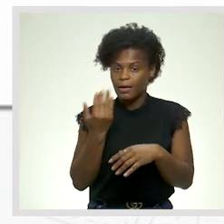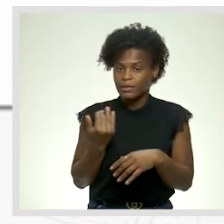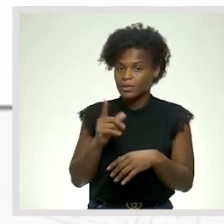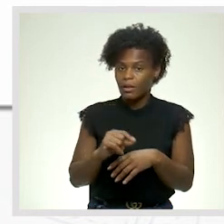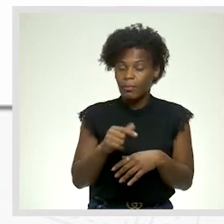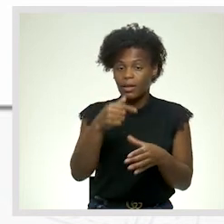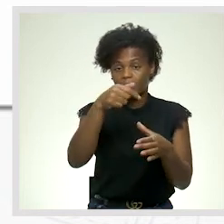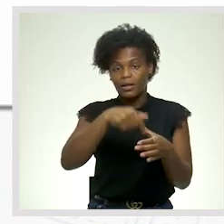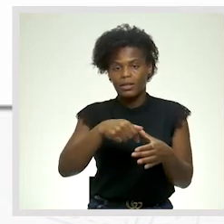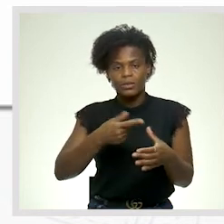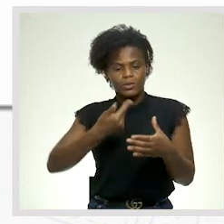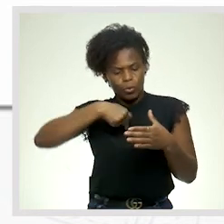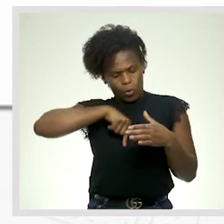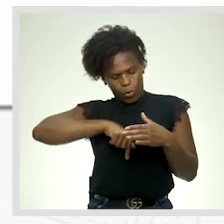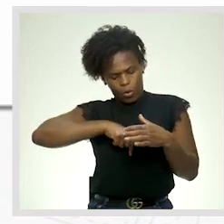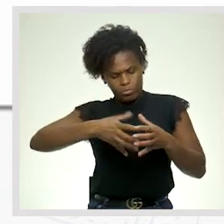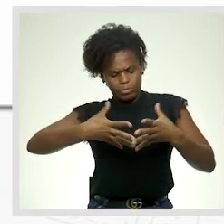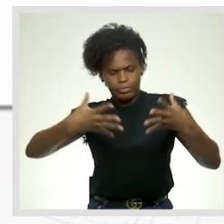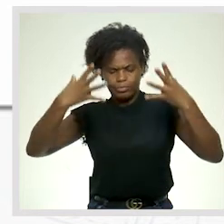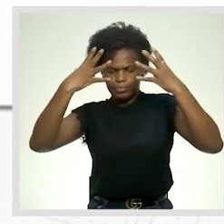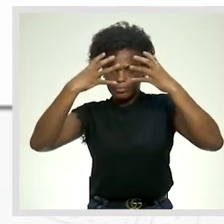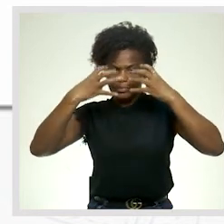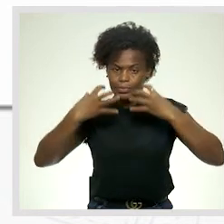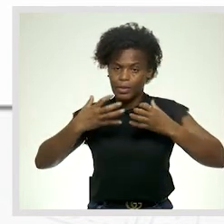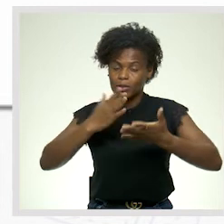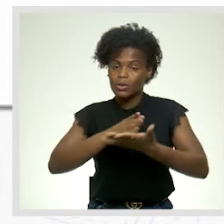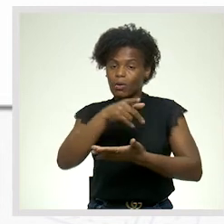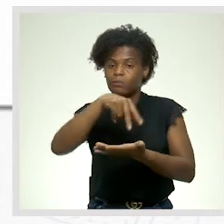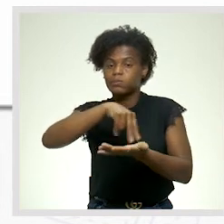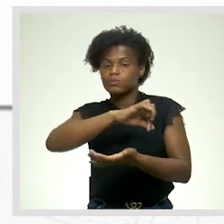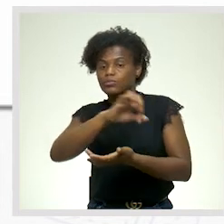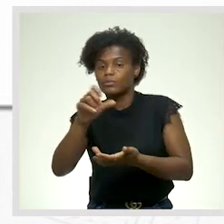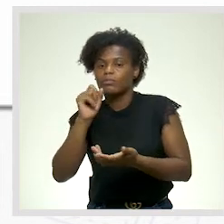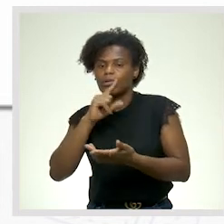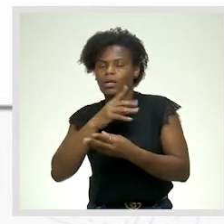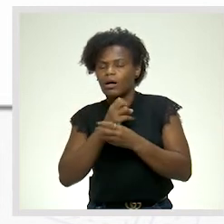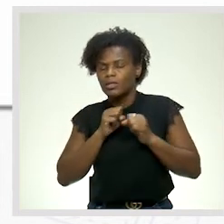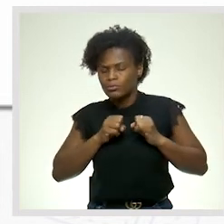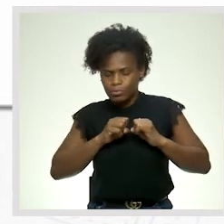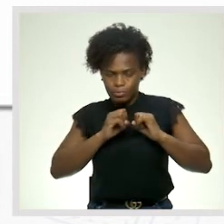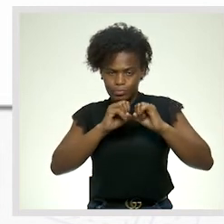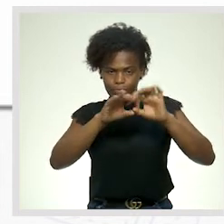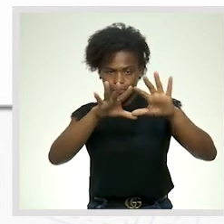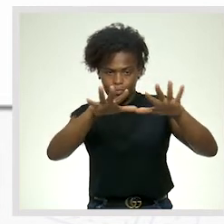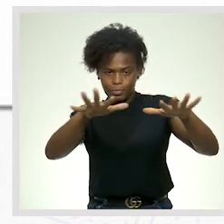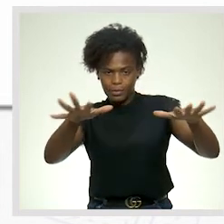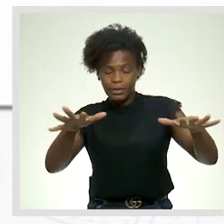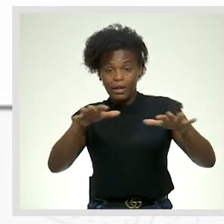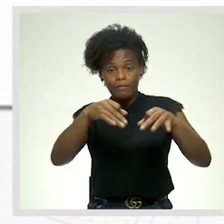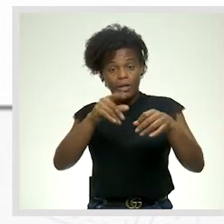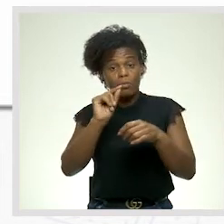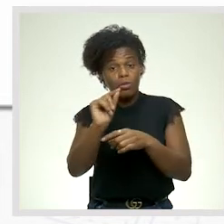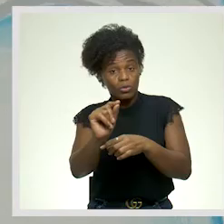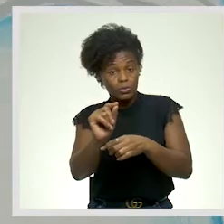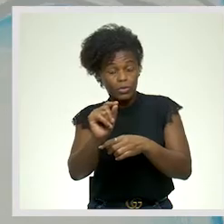Paira dentro de mim Uma densa escuridão Que só a tua presença poderá dissipar Termina por um ponto final Mas